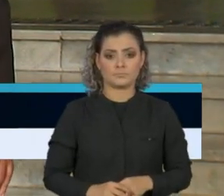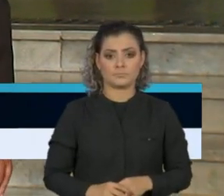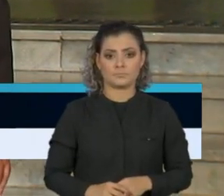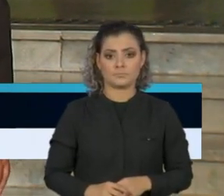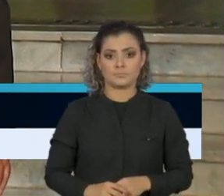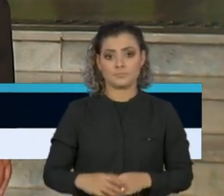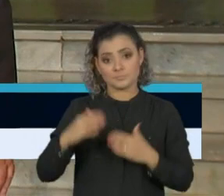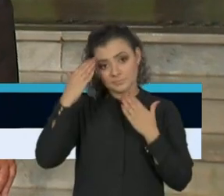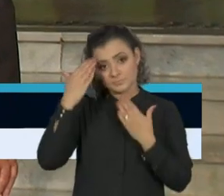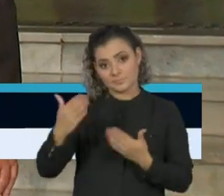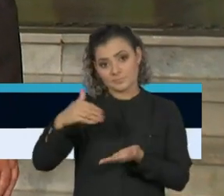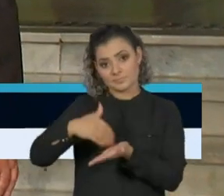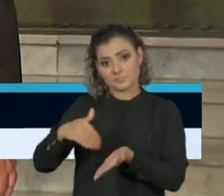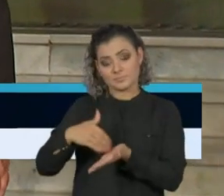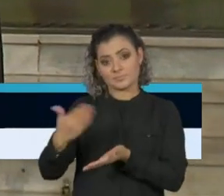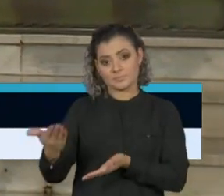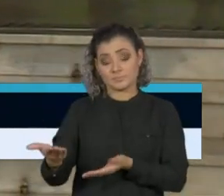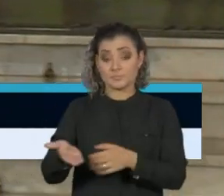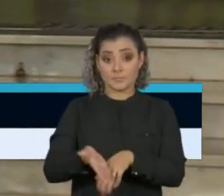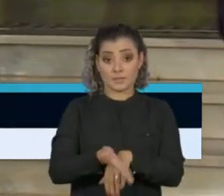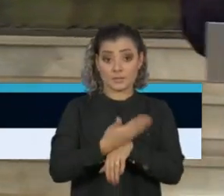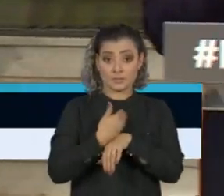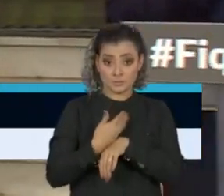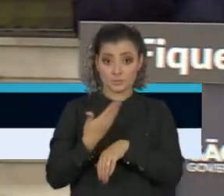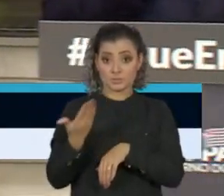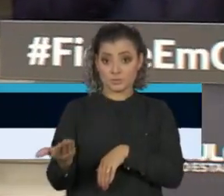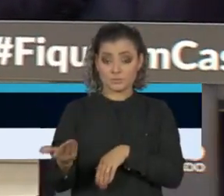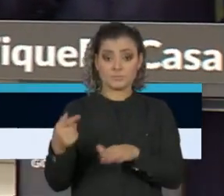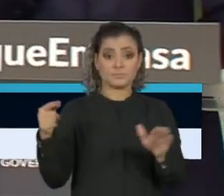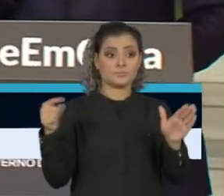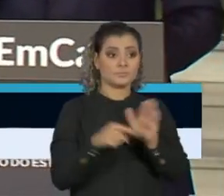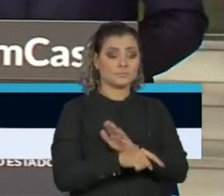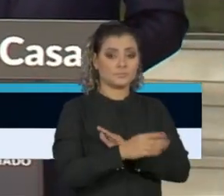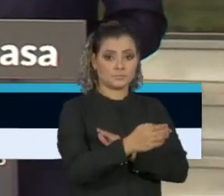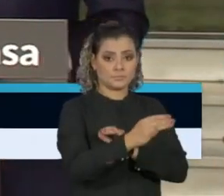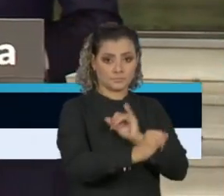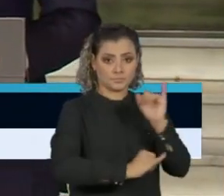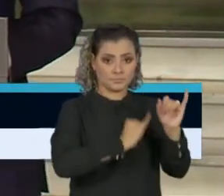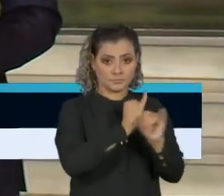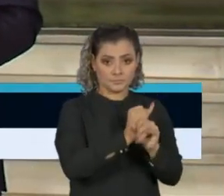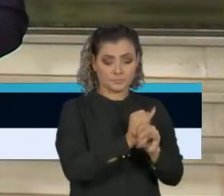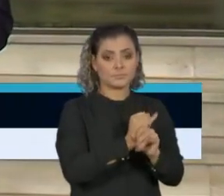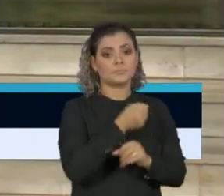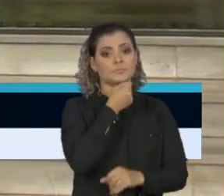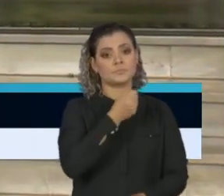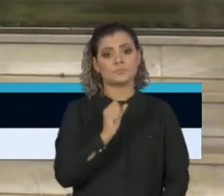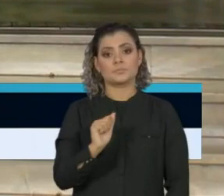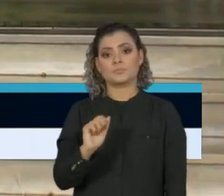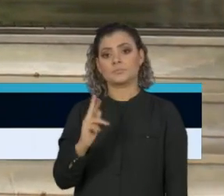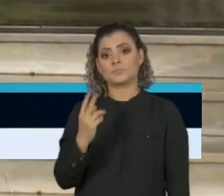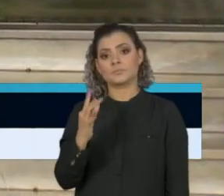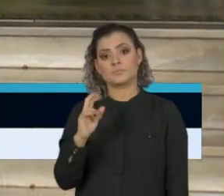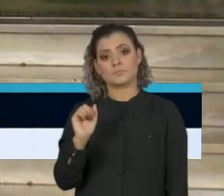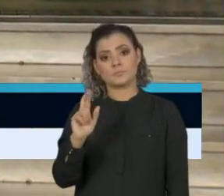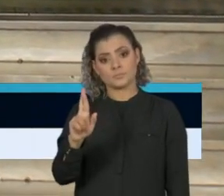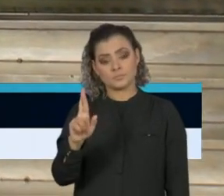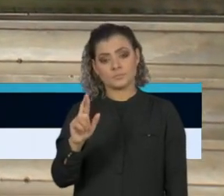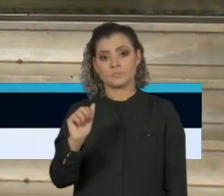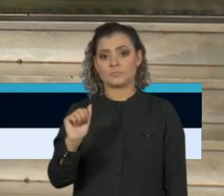Obrigado, secretário. E antes de passar à pergunta online do jornalista Arthur Rodrigues, da Folha de São Paulo,